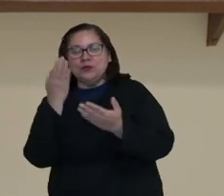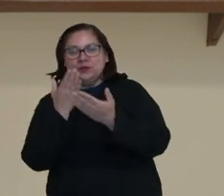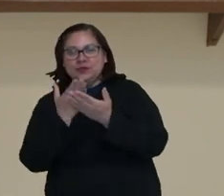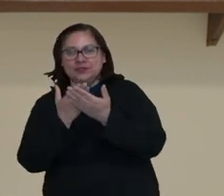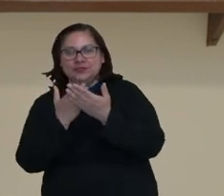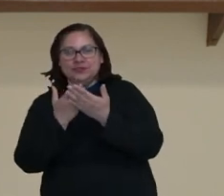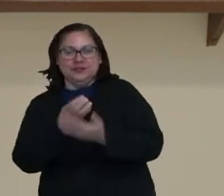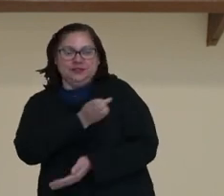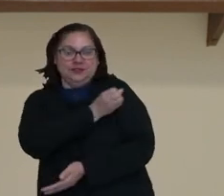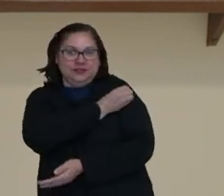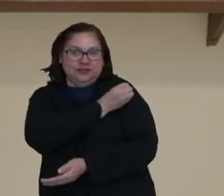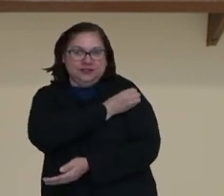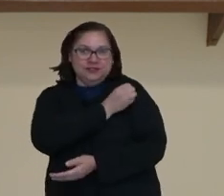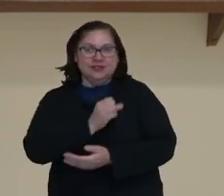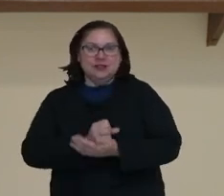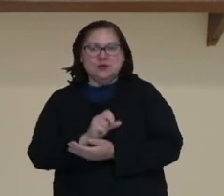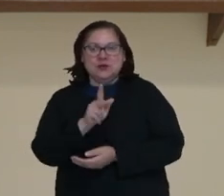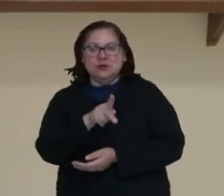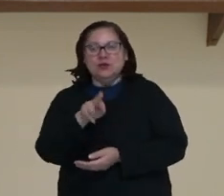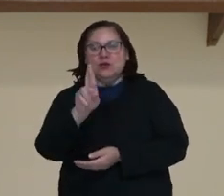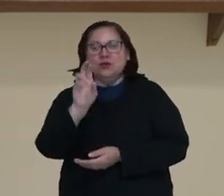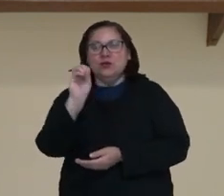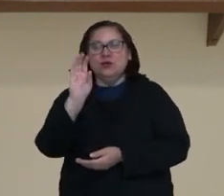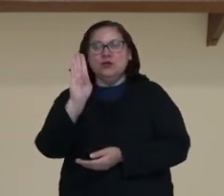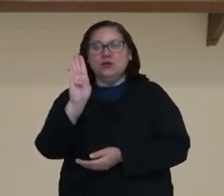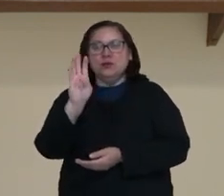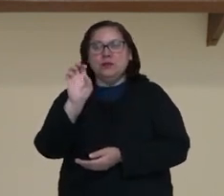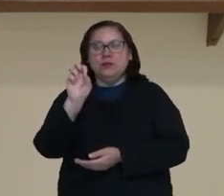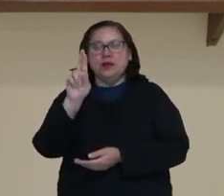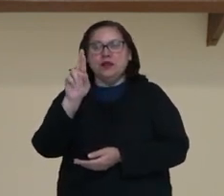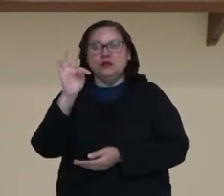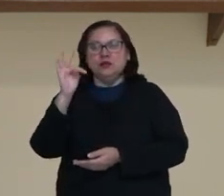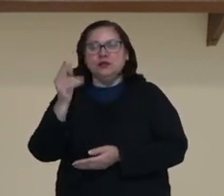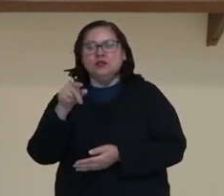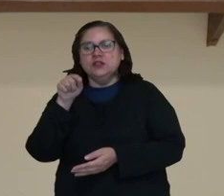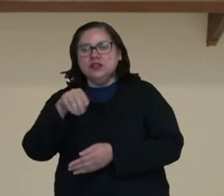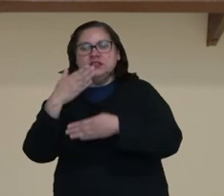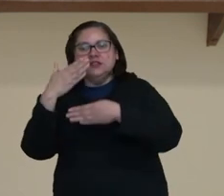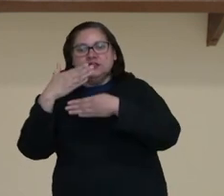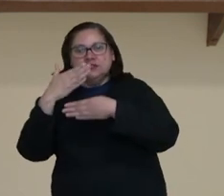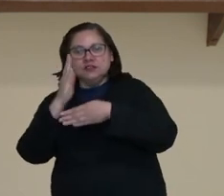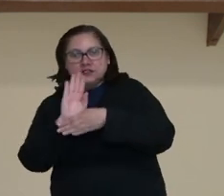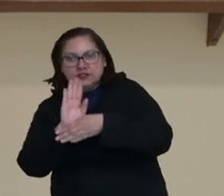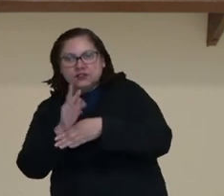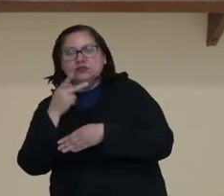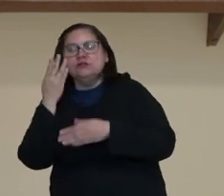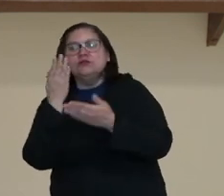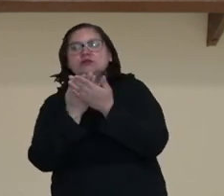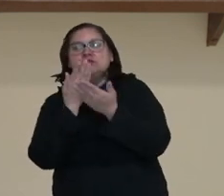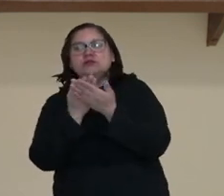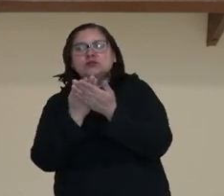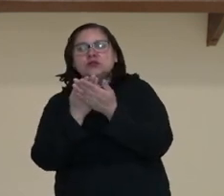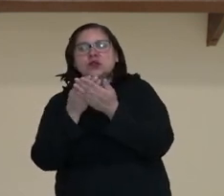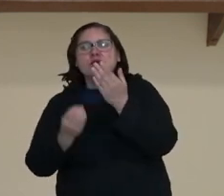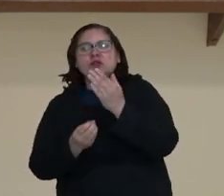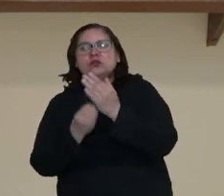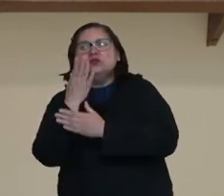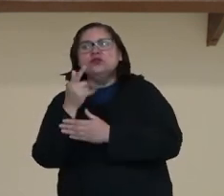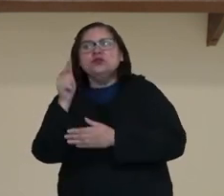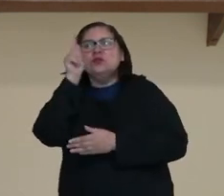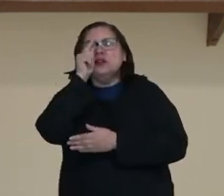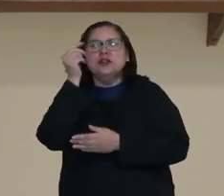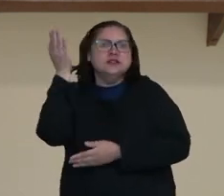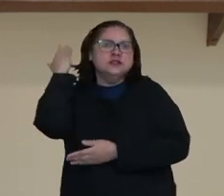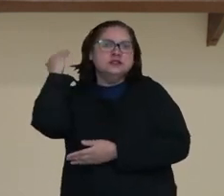Olá, estudantes do sexto ano! Sou o professor Roberto Faustione. Neste vídeo vamos estudar sobre as origens da Grécia